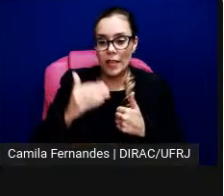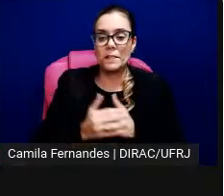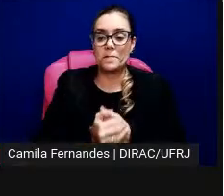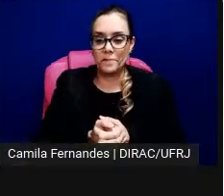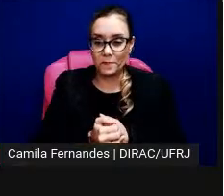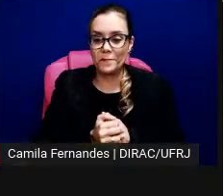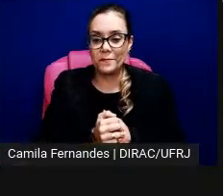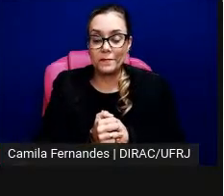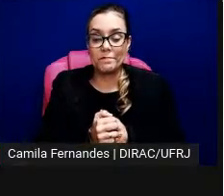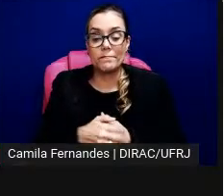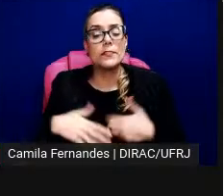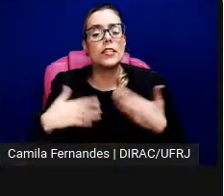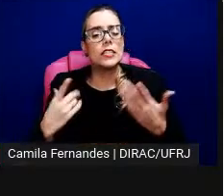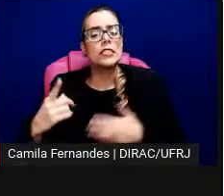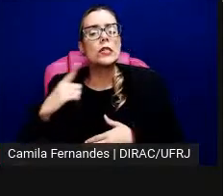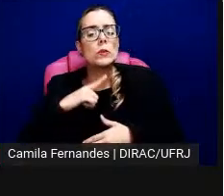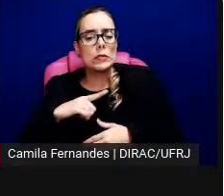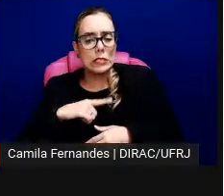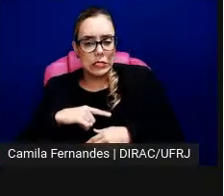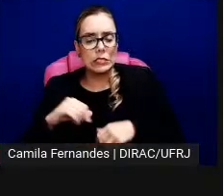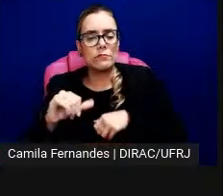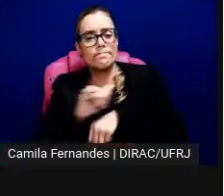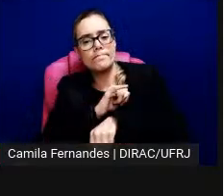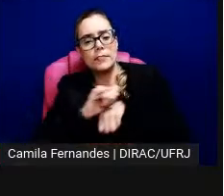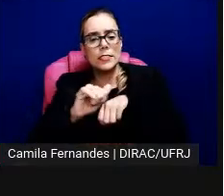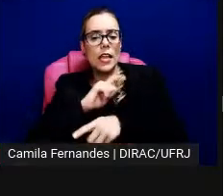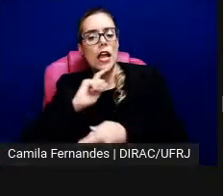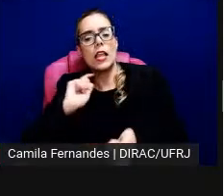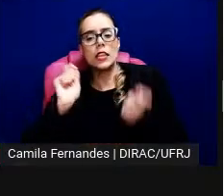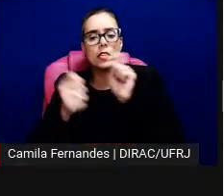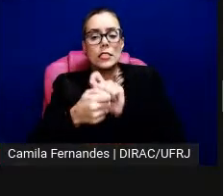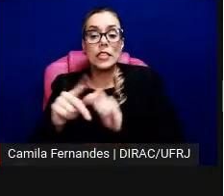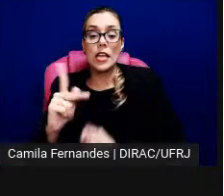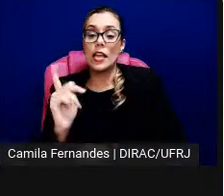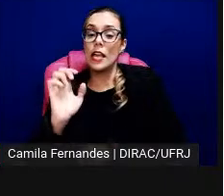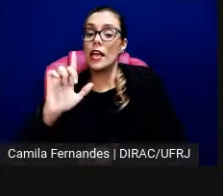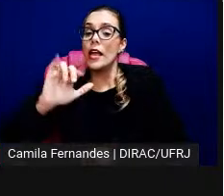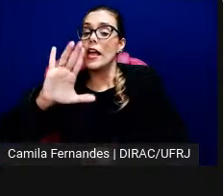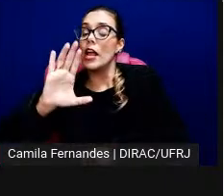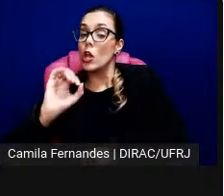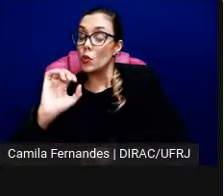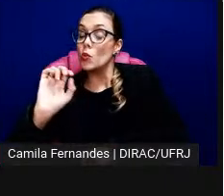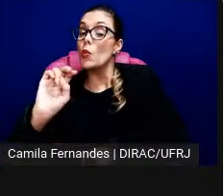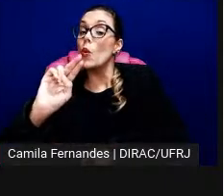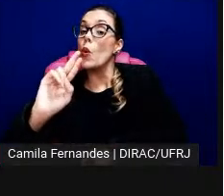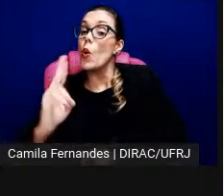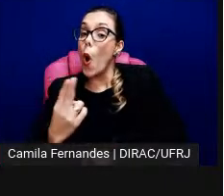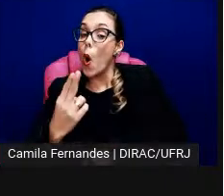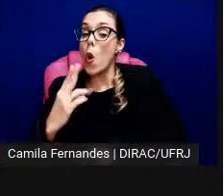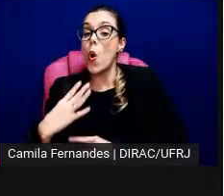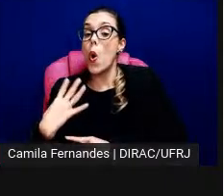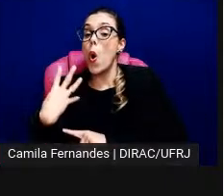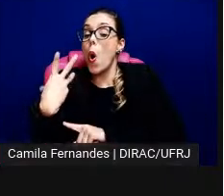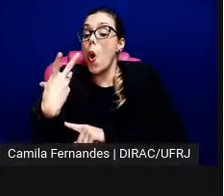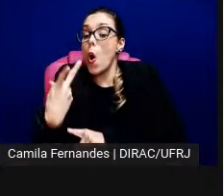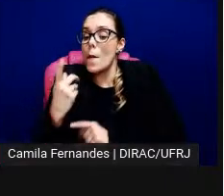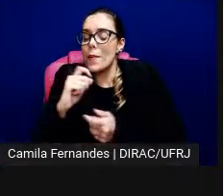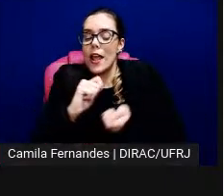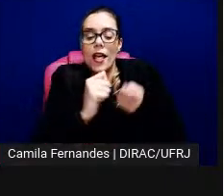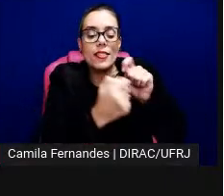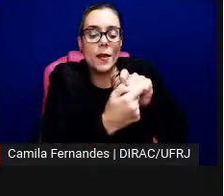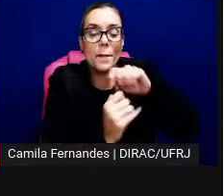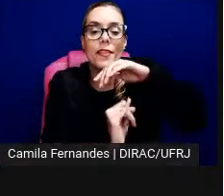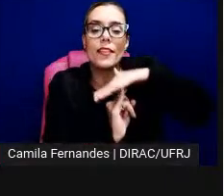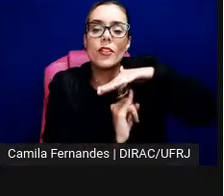se adaptar às demandas e estruturas da arte de Helio ou é a sua obra que deve adaptar-se à instituição? Eu acho que o grande